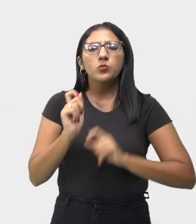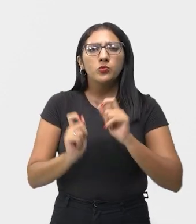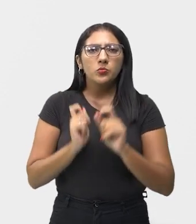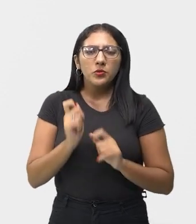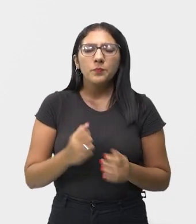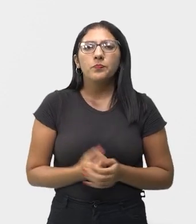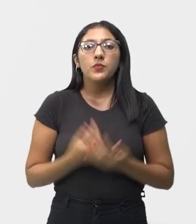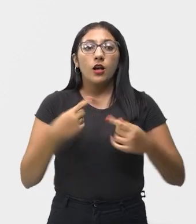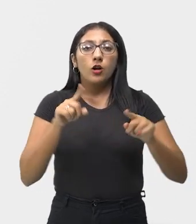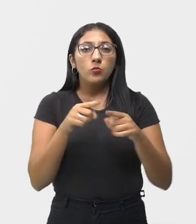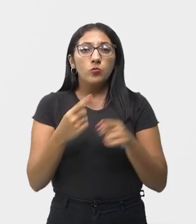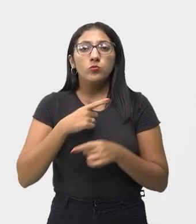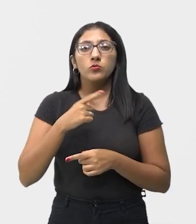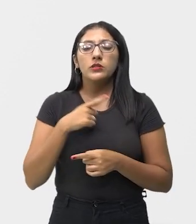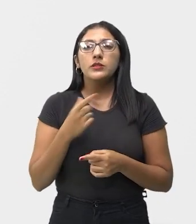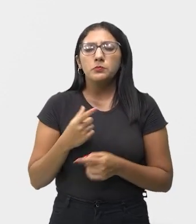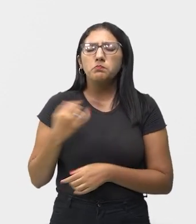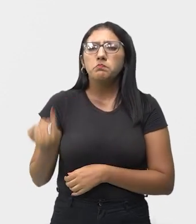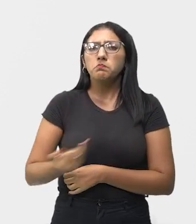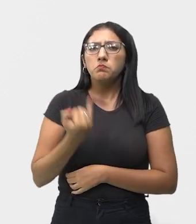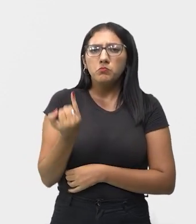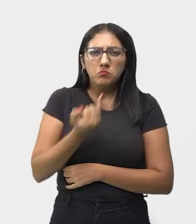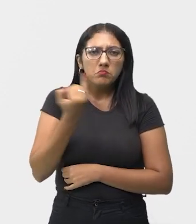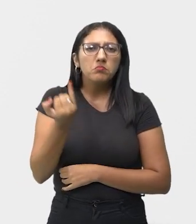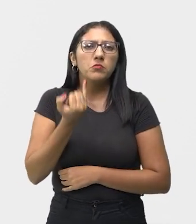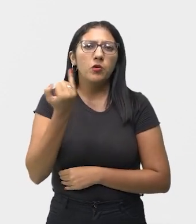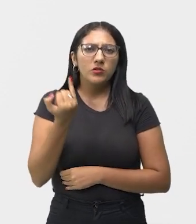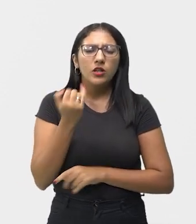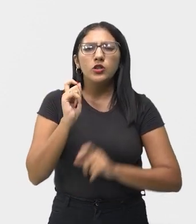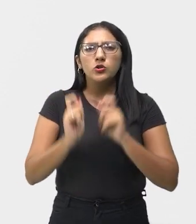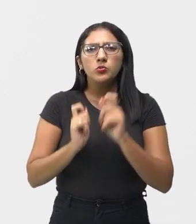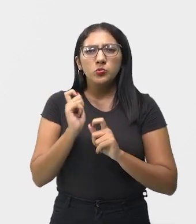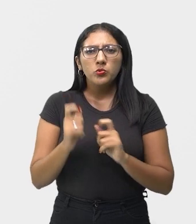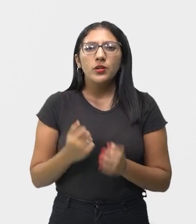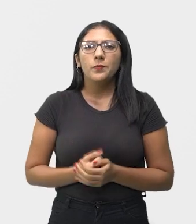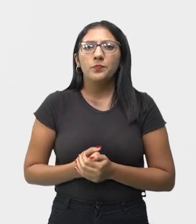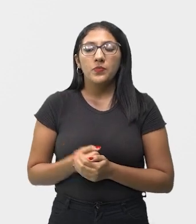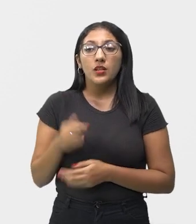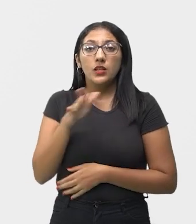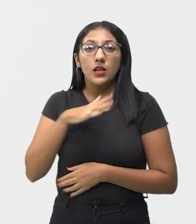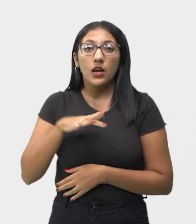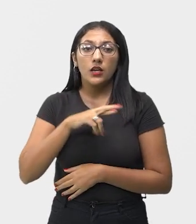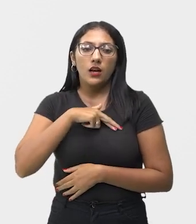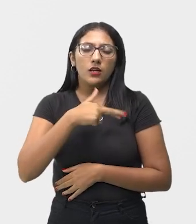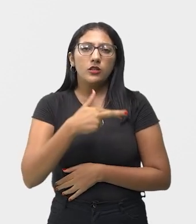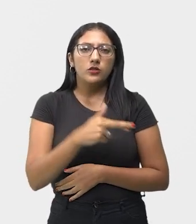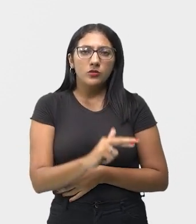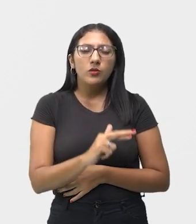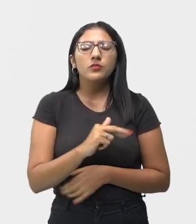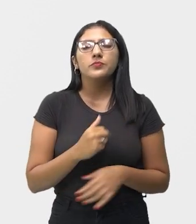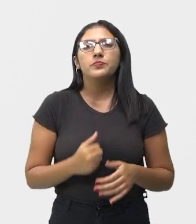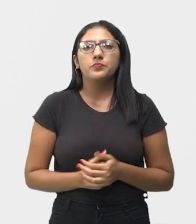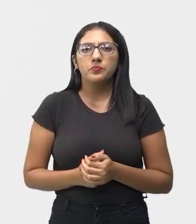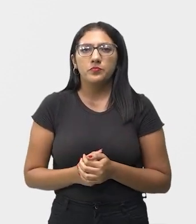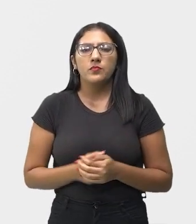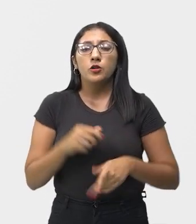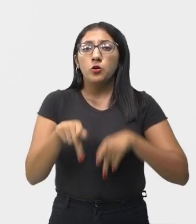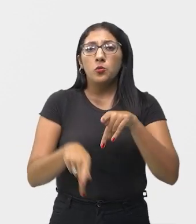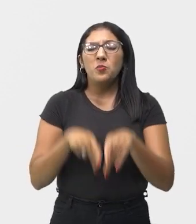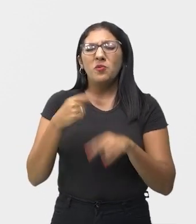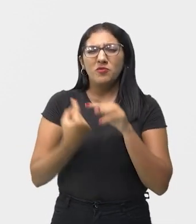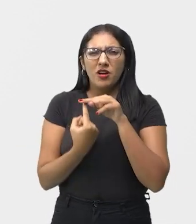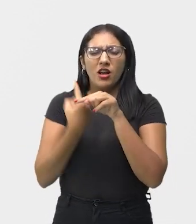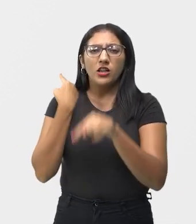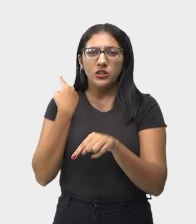a música era um elemento importante, né? Do que? Do lado religioso. Os antigos egípcios